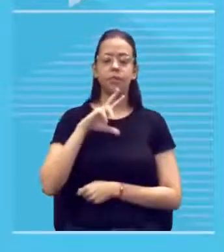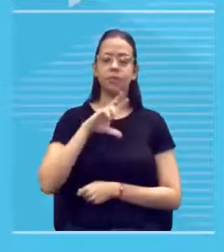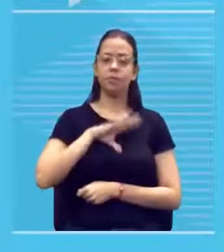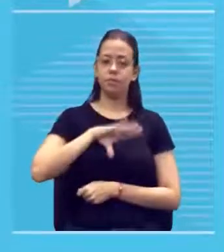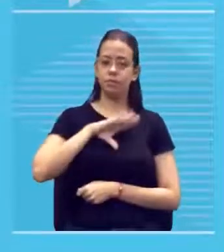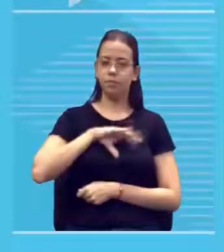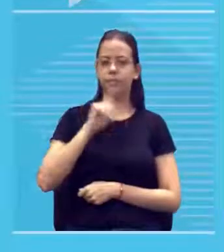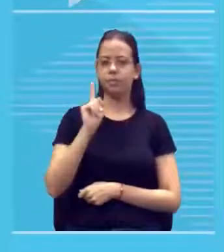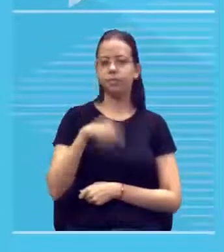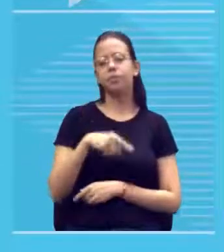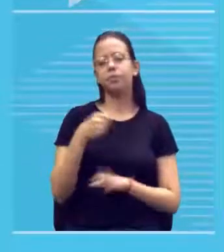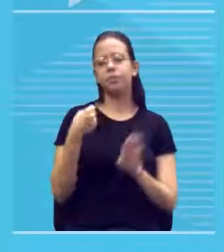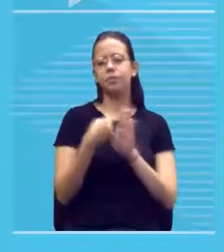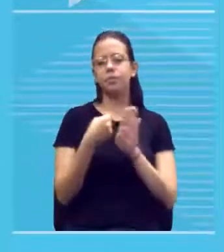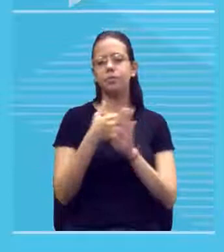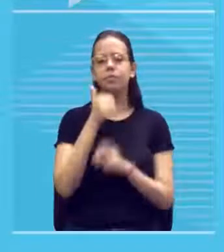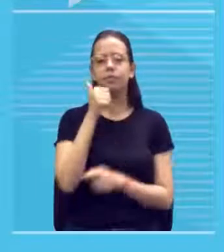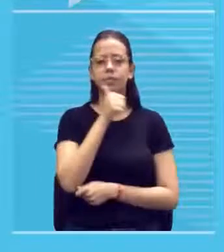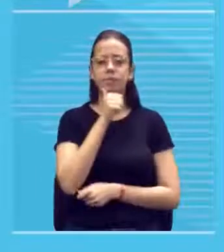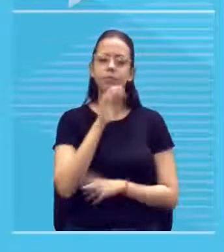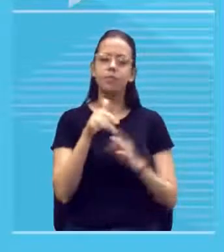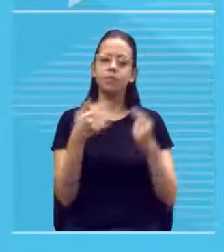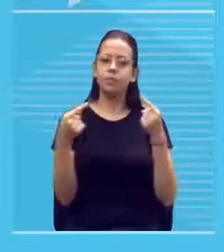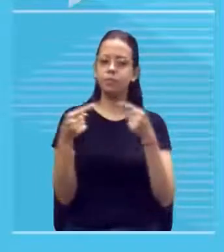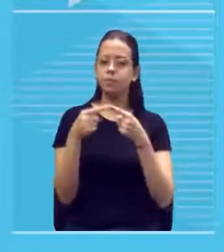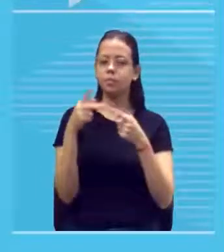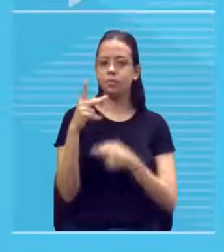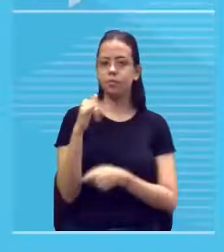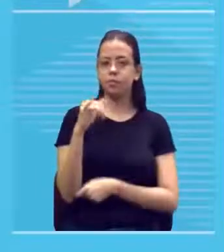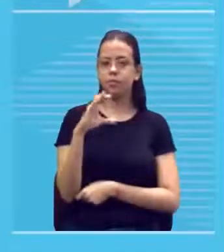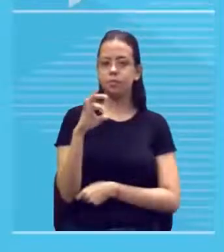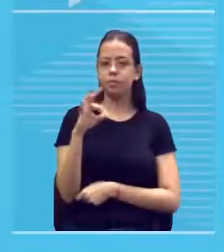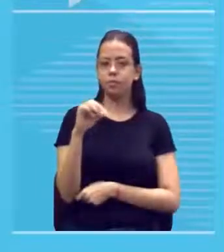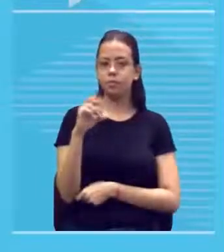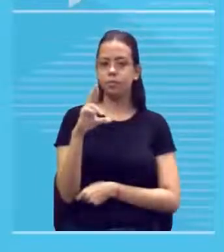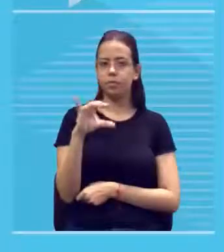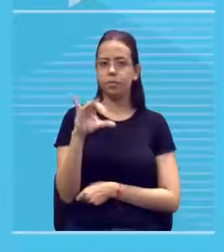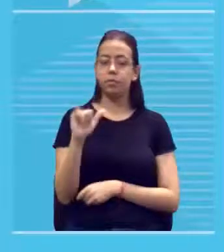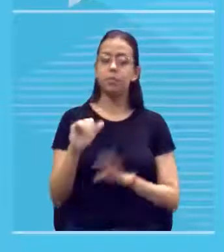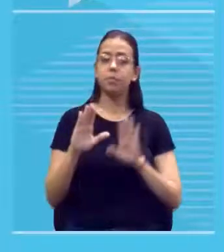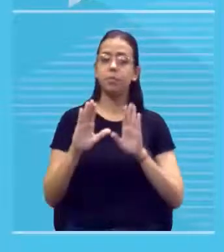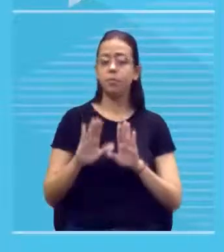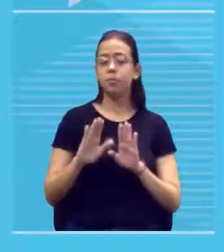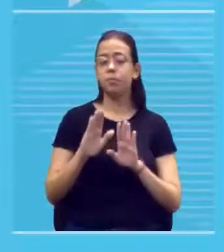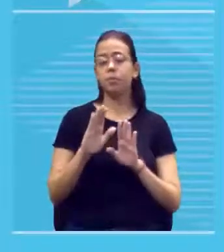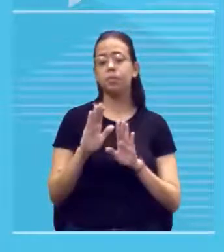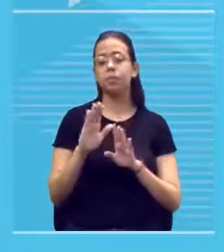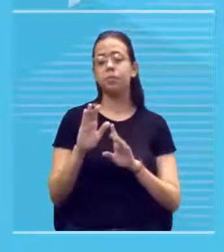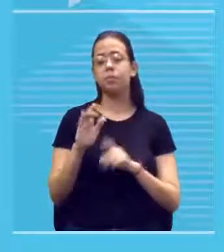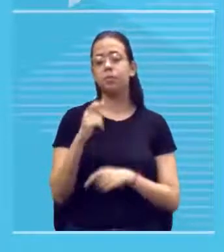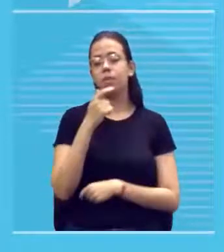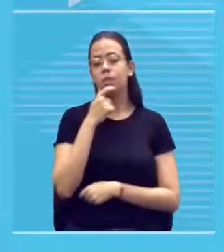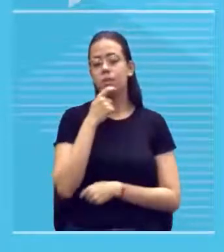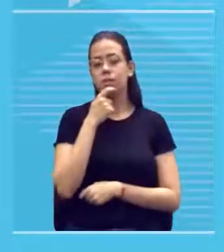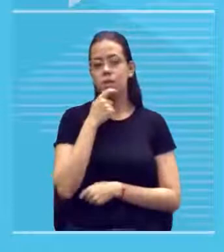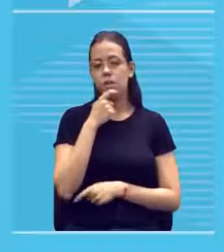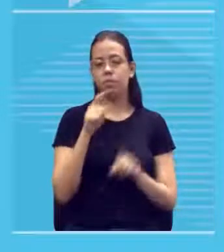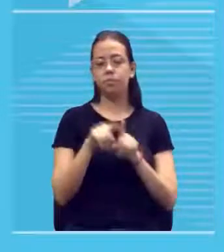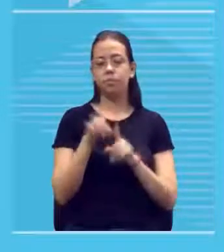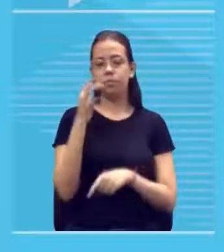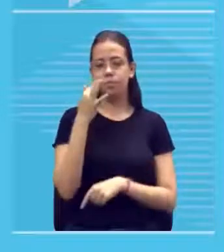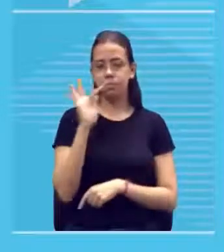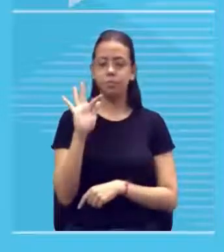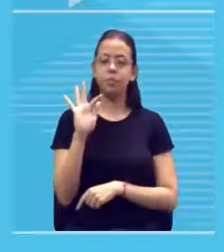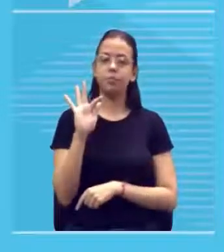pictórica em inglês e em francês a arte é masculino sabiam bom então a